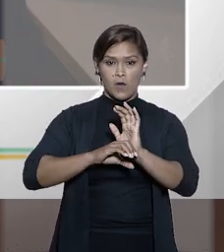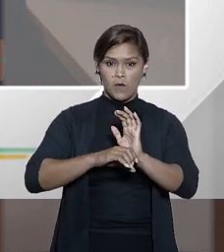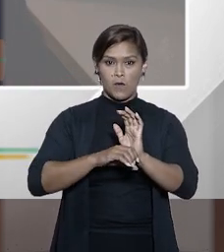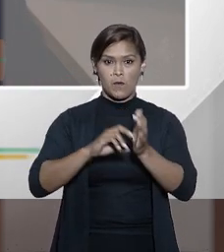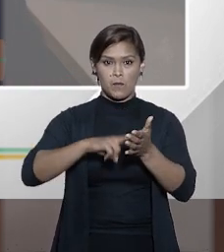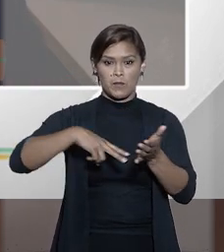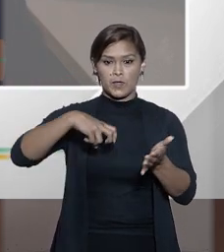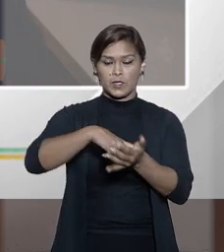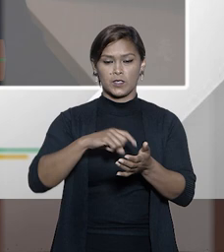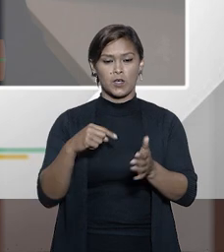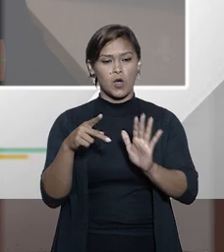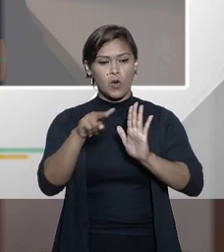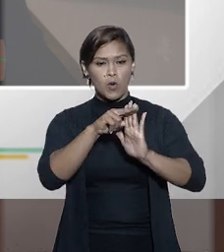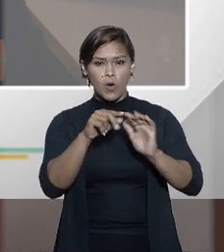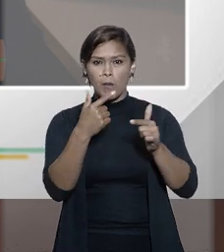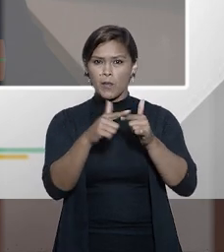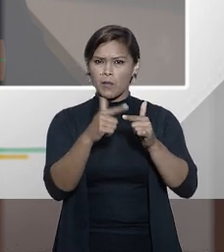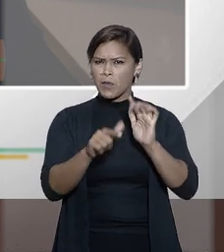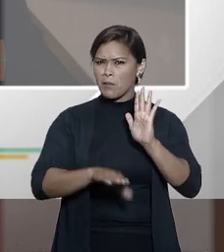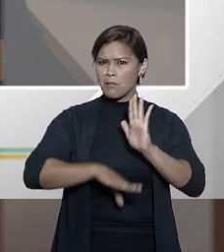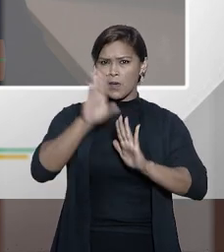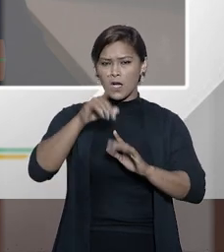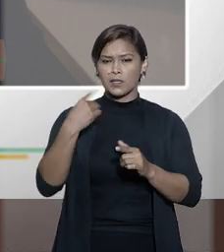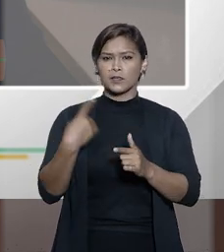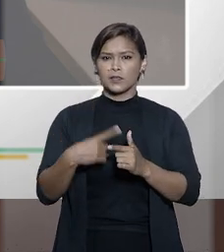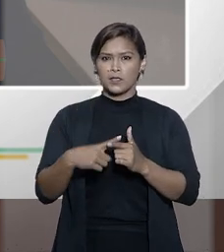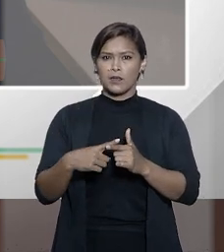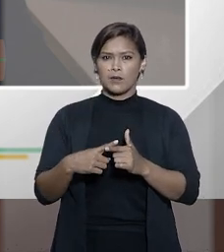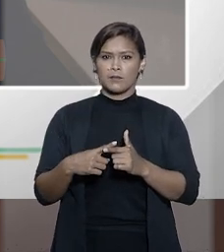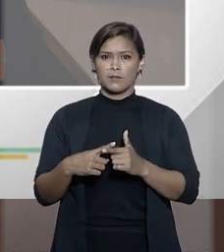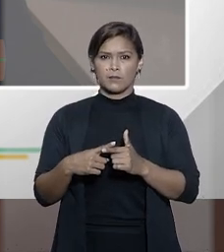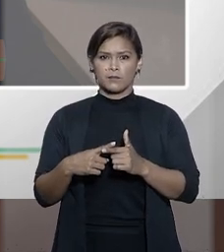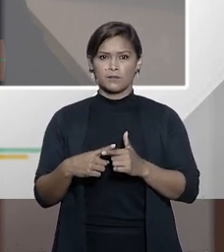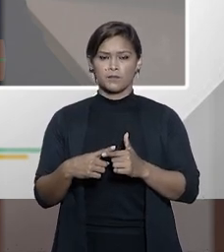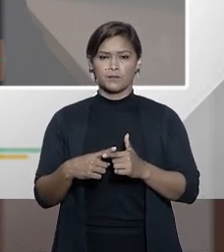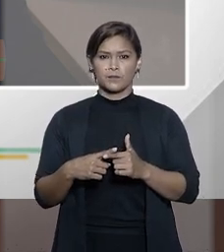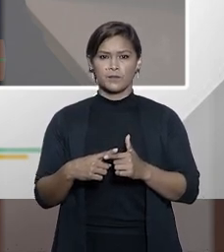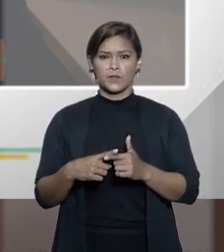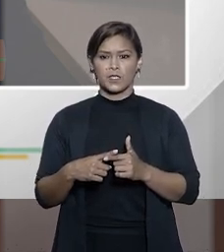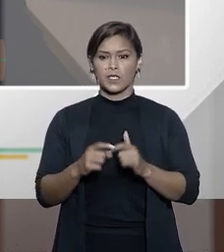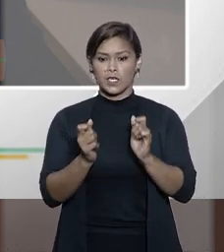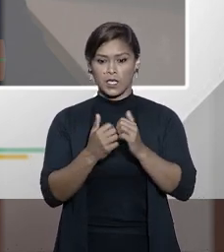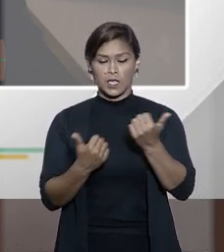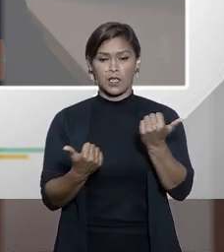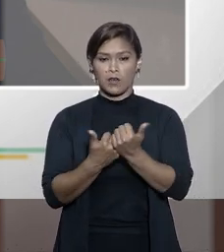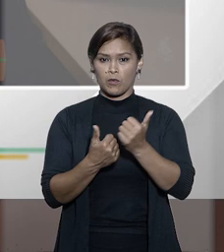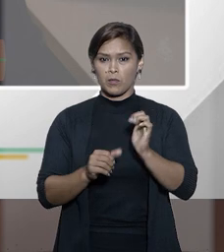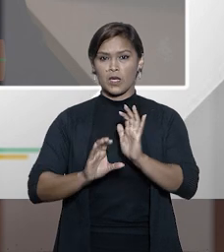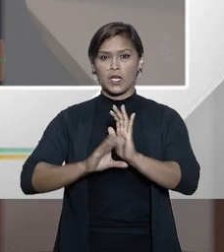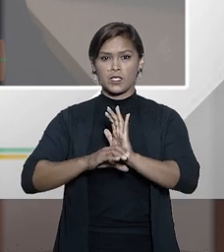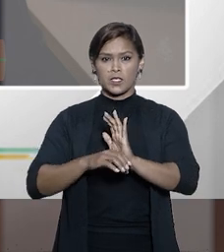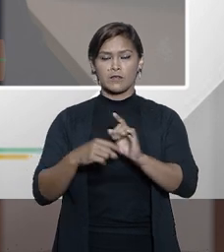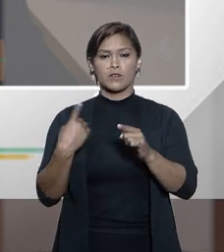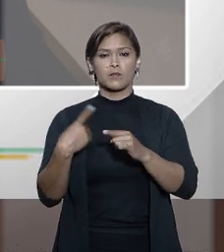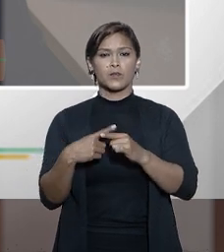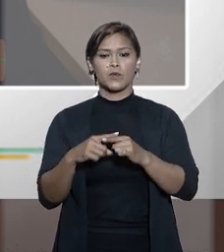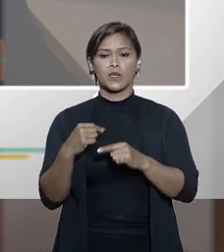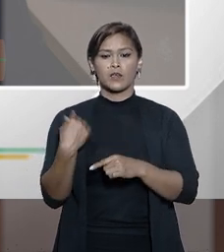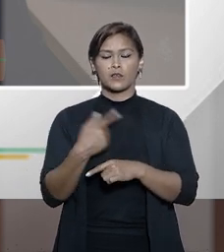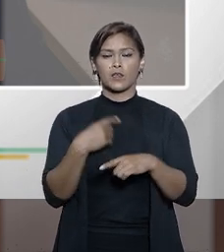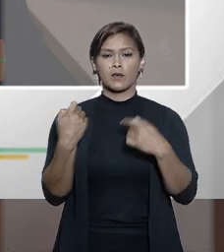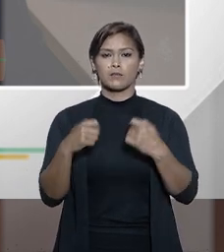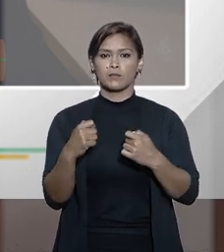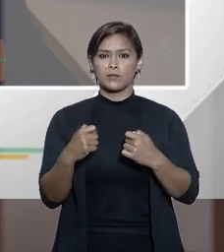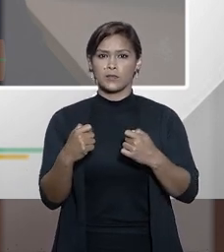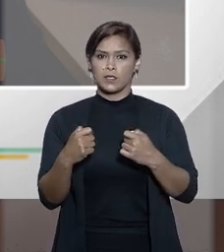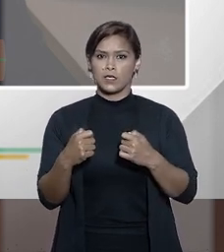penal os nossos problemas são ainda maiores, são ainda maiores do que... do que... são na cooperação civil e nós